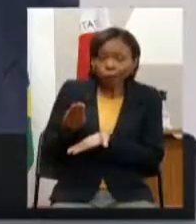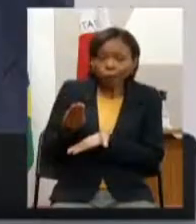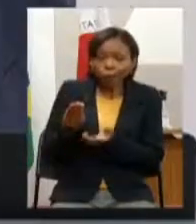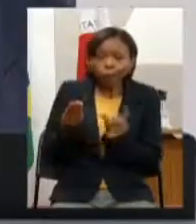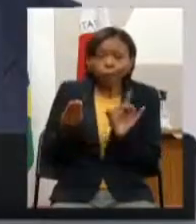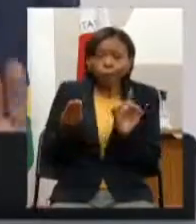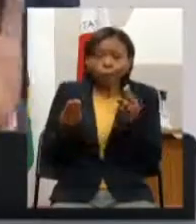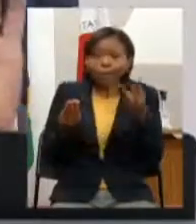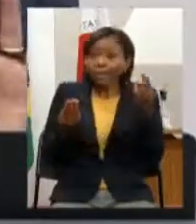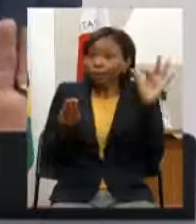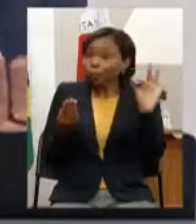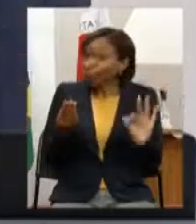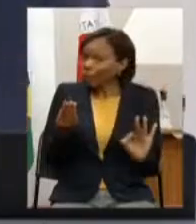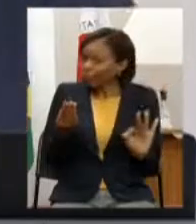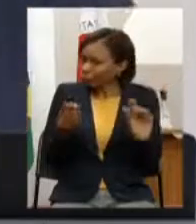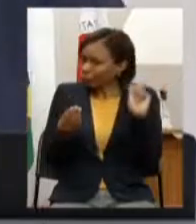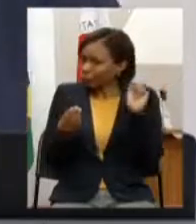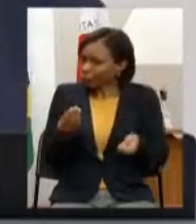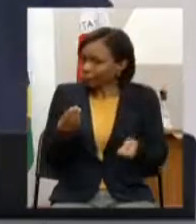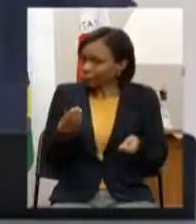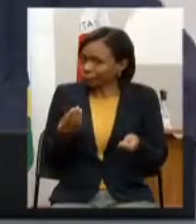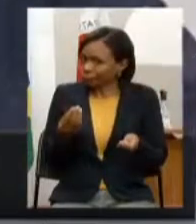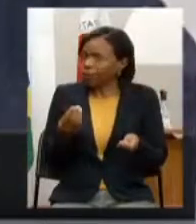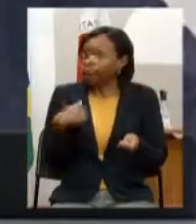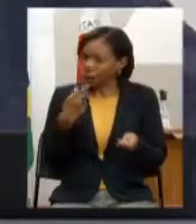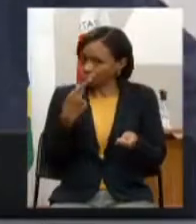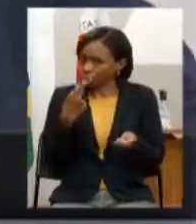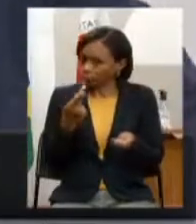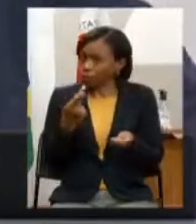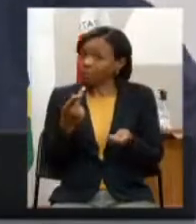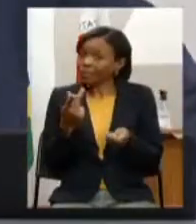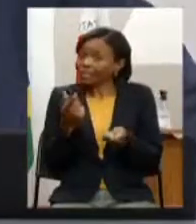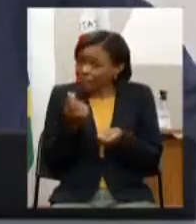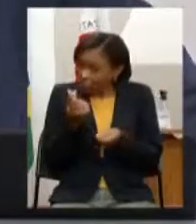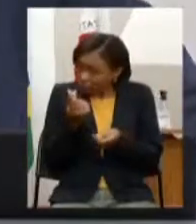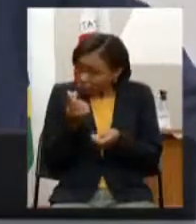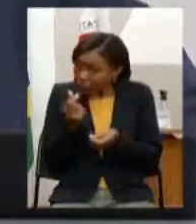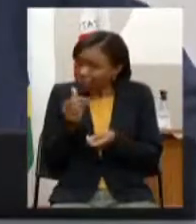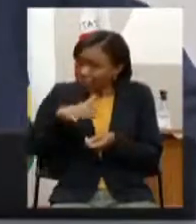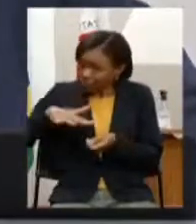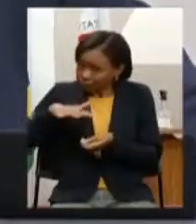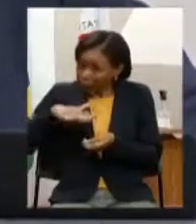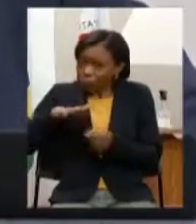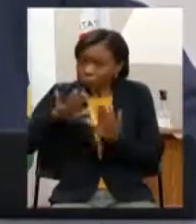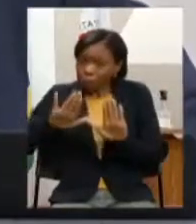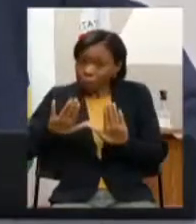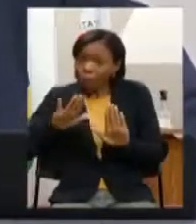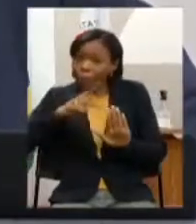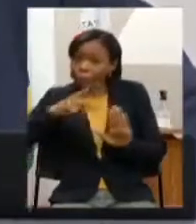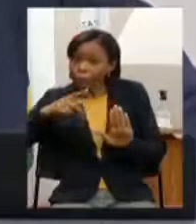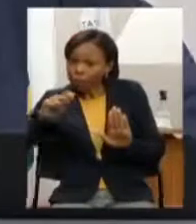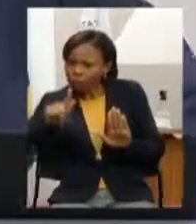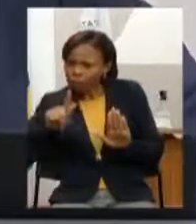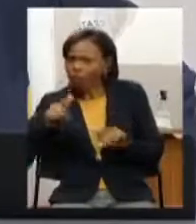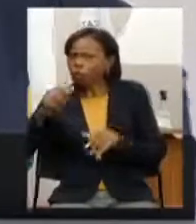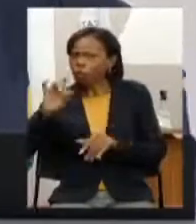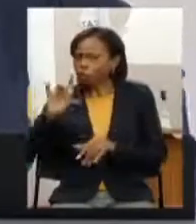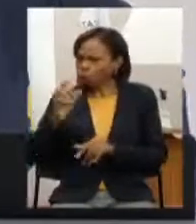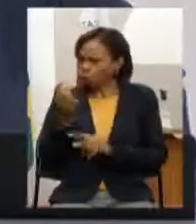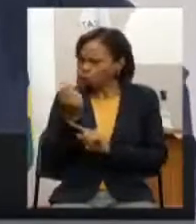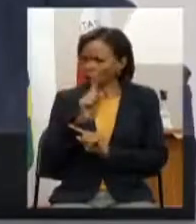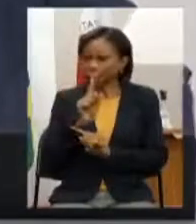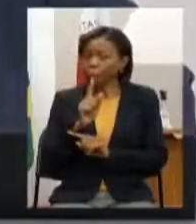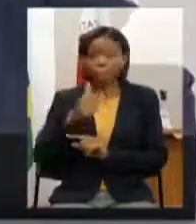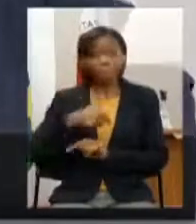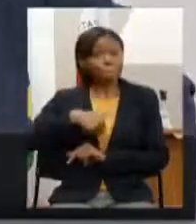% eu estou falando só da parte financeira o que a gente sabe que o PPAG não se resume a isso é bem maior do que isso